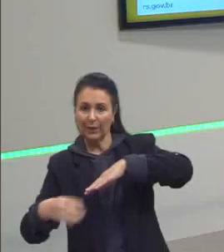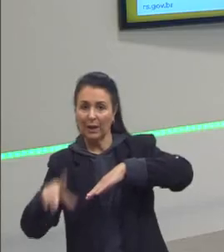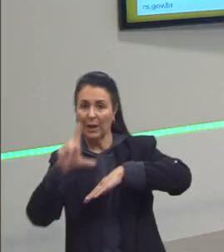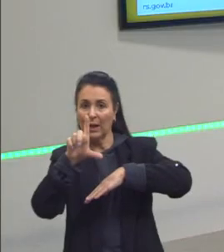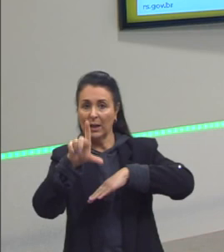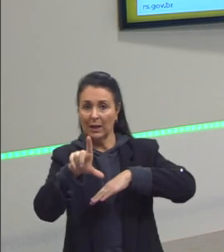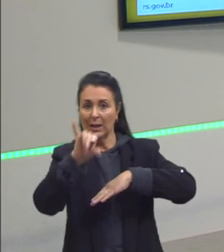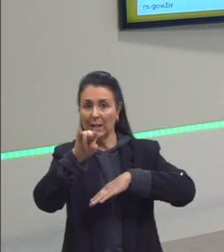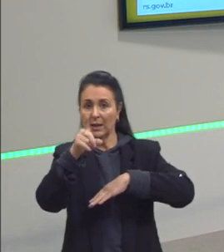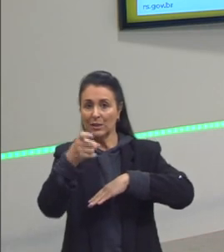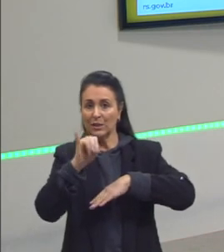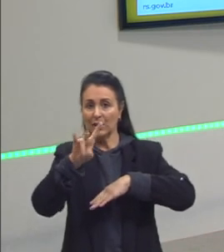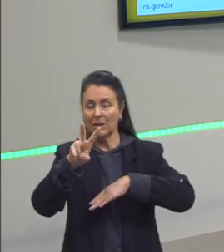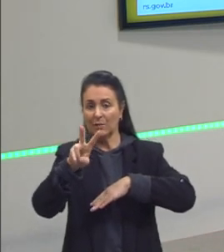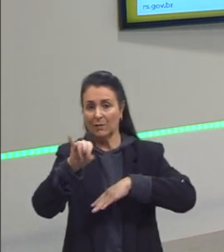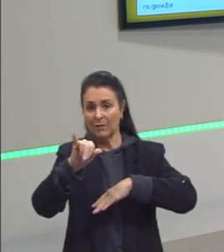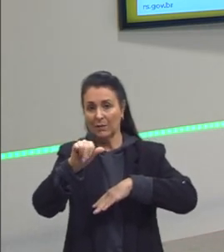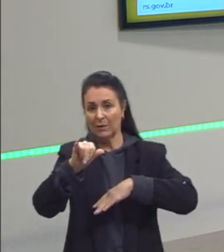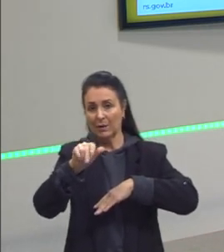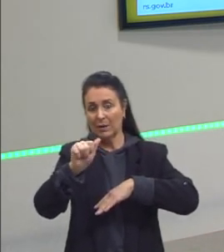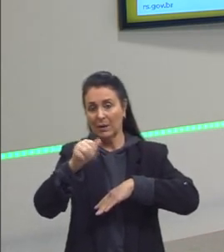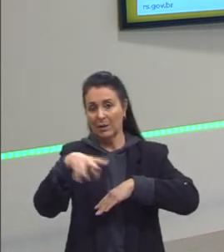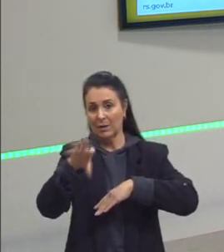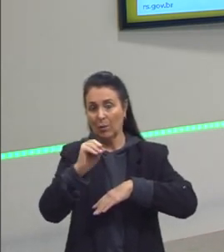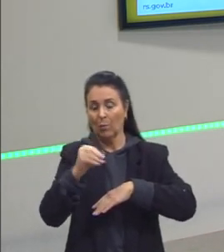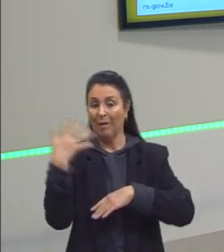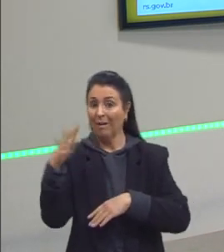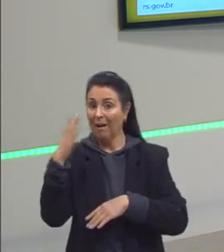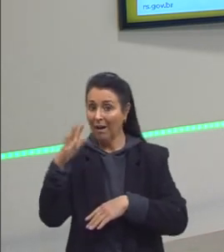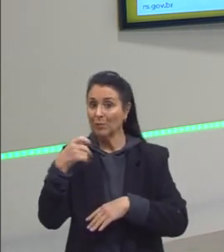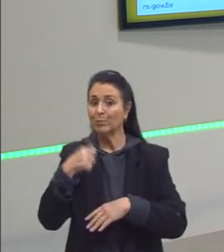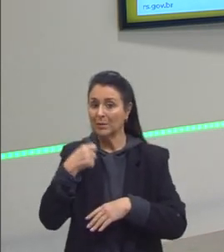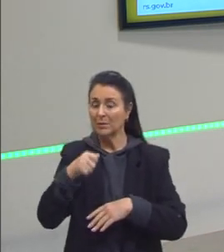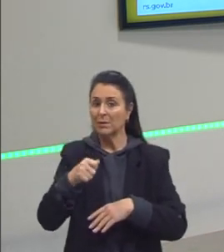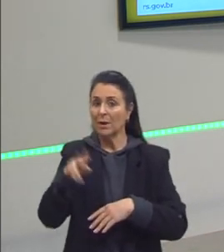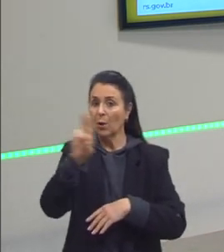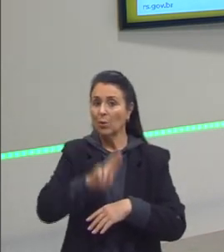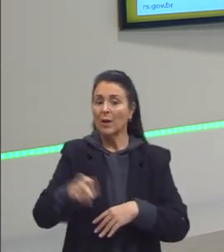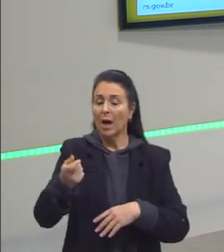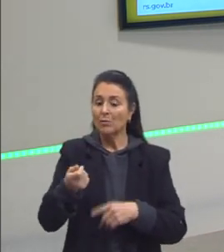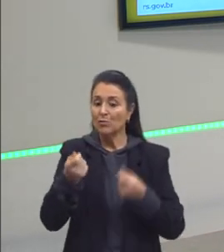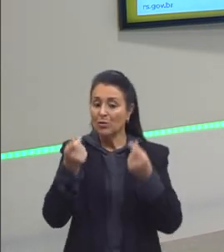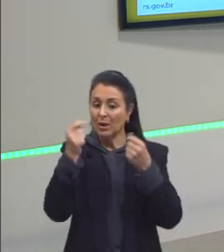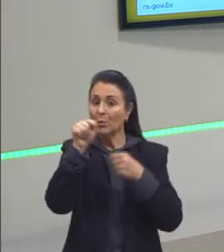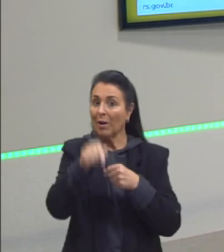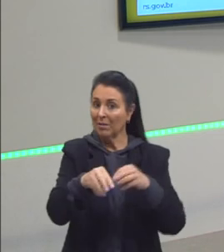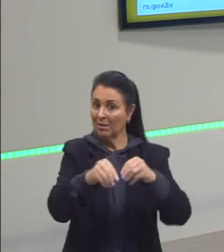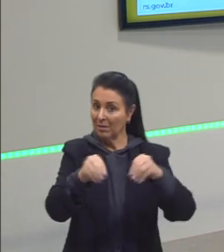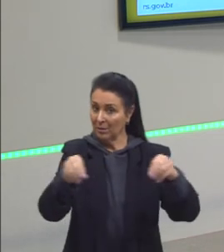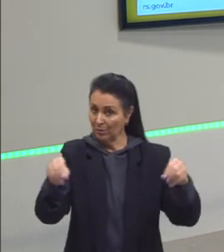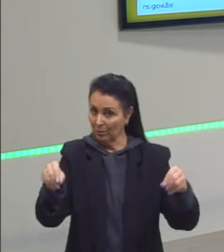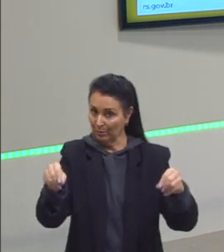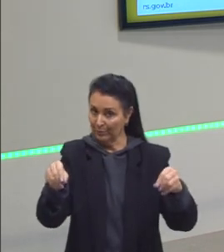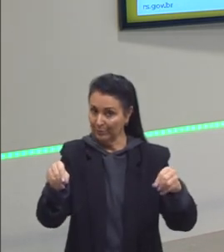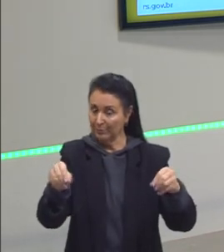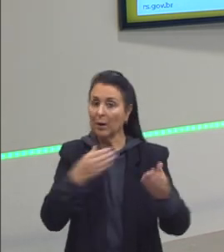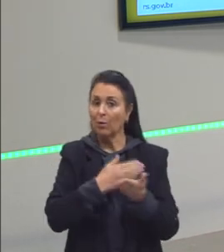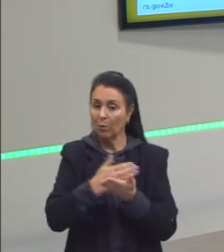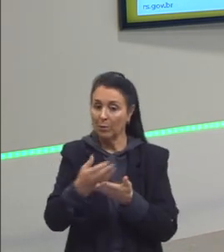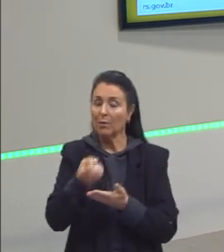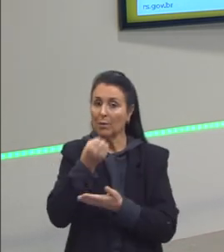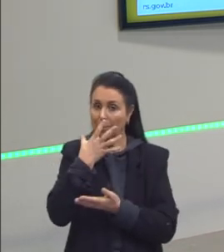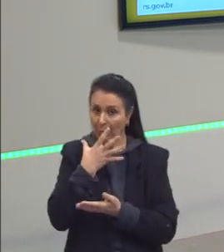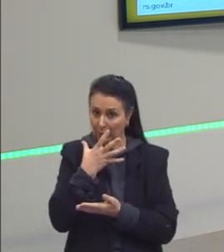é caro, porque eu tenho que gastar um dinheiro enorme para ter rentabilidade desse solo, tá? Fazer as